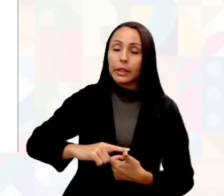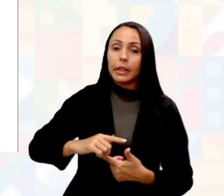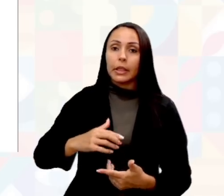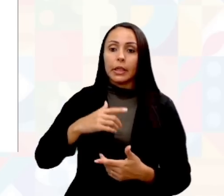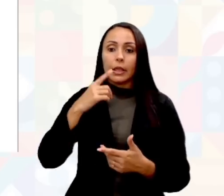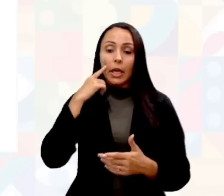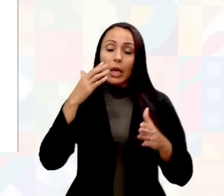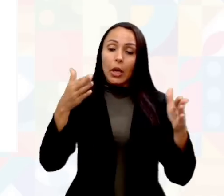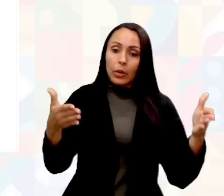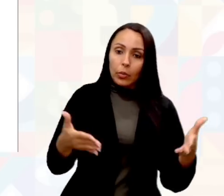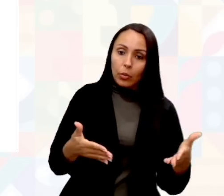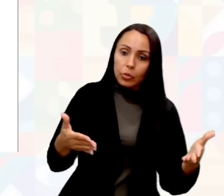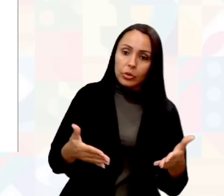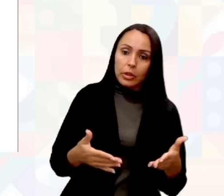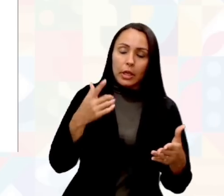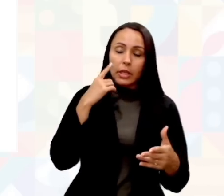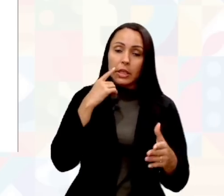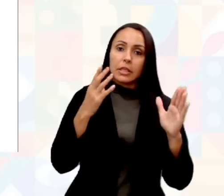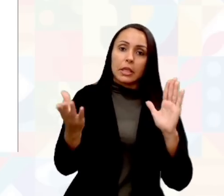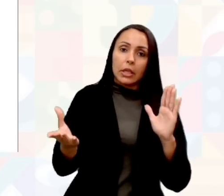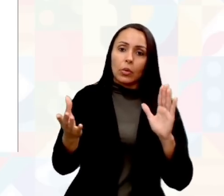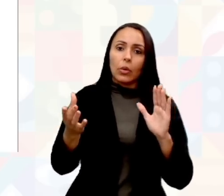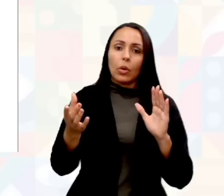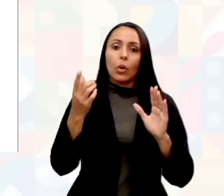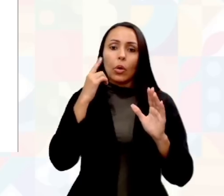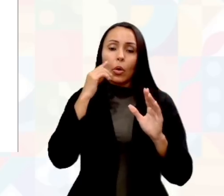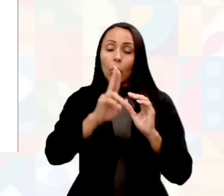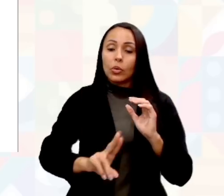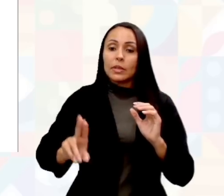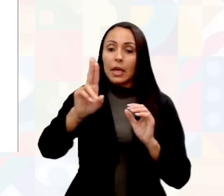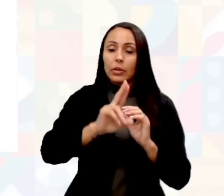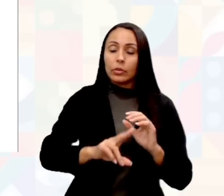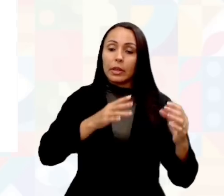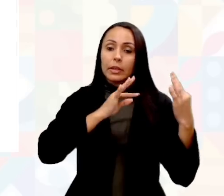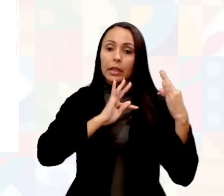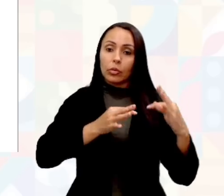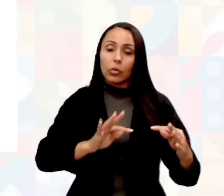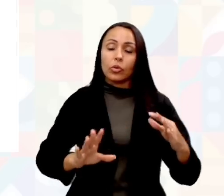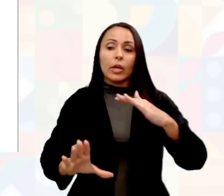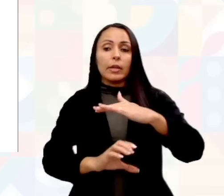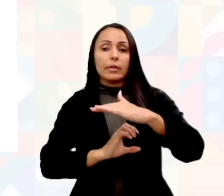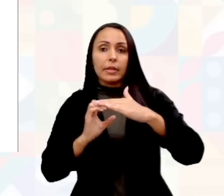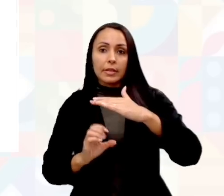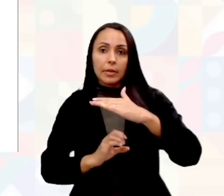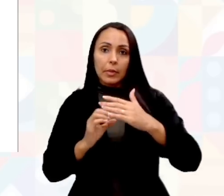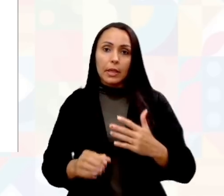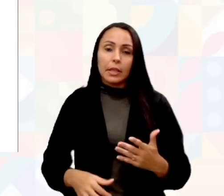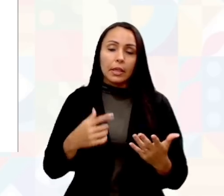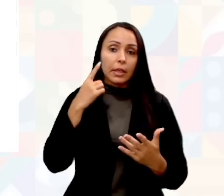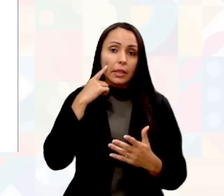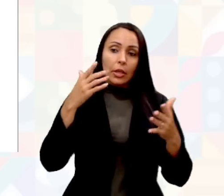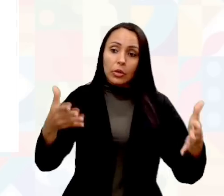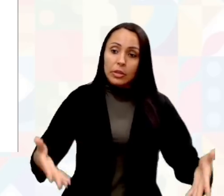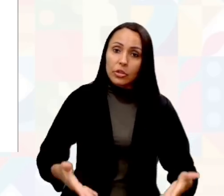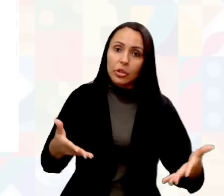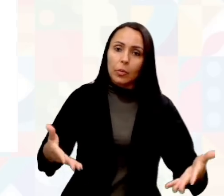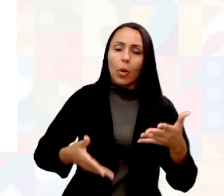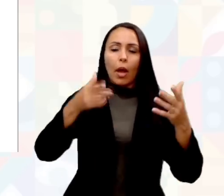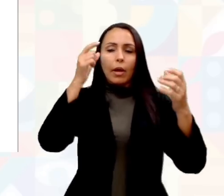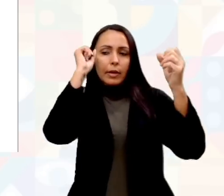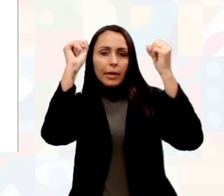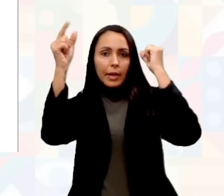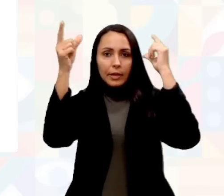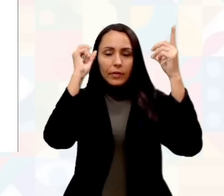habitualmente tem sido adotado nas organizações de tecnologia, naquelas onde se estimula a criatividade e a